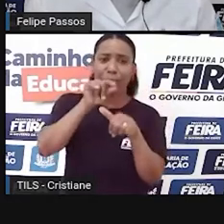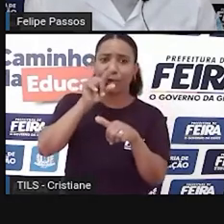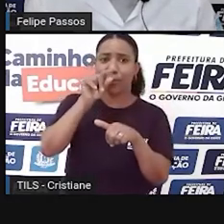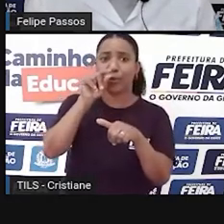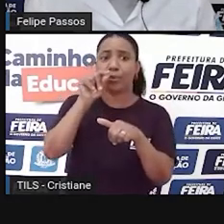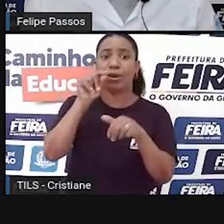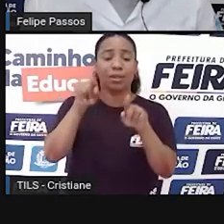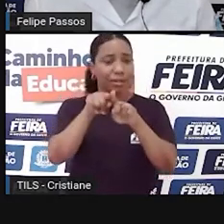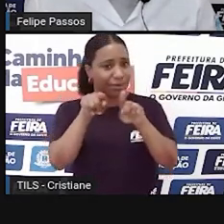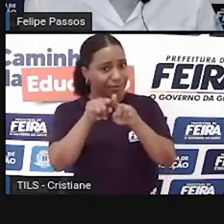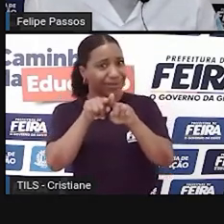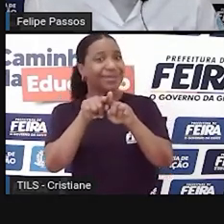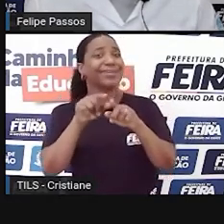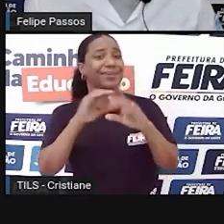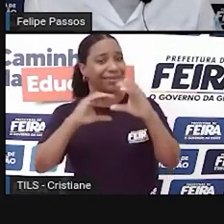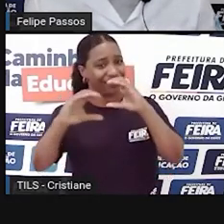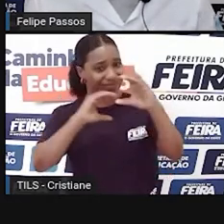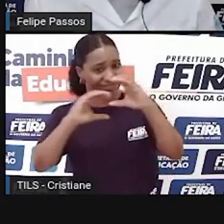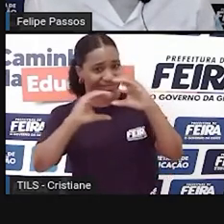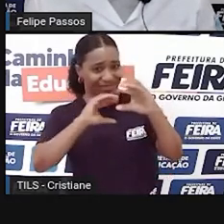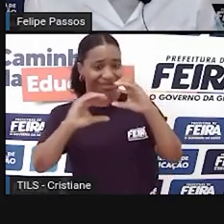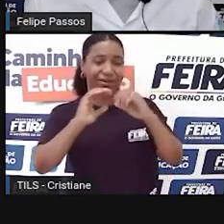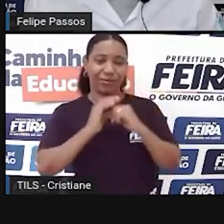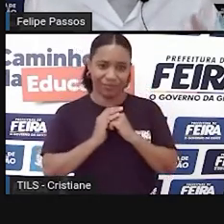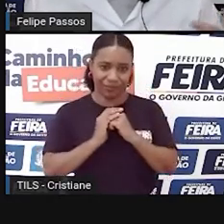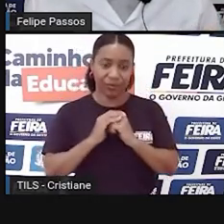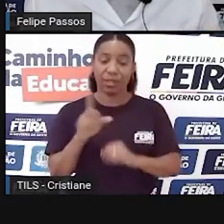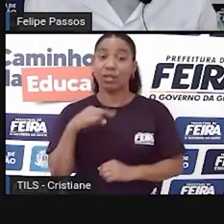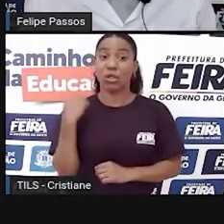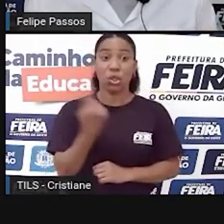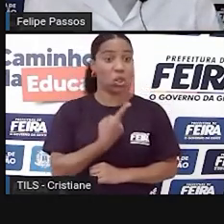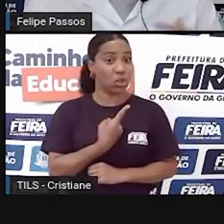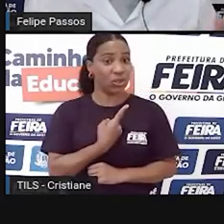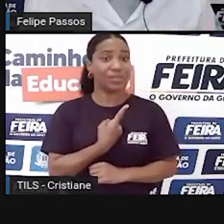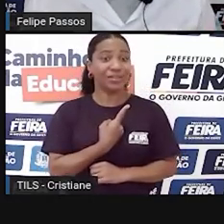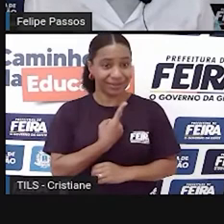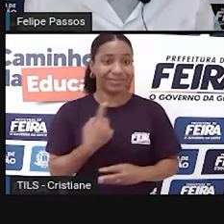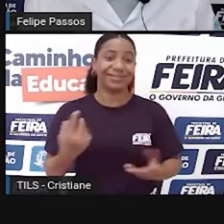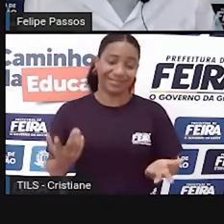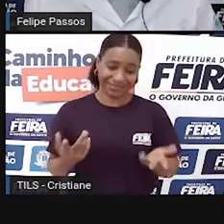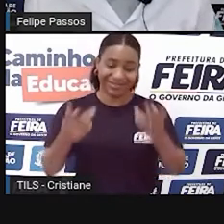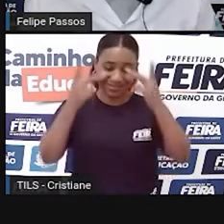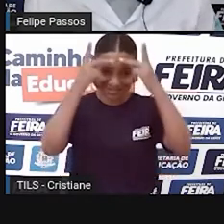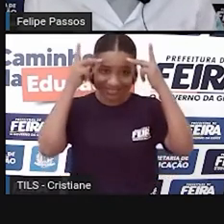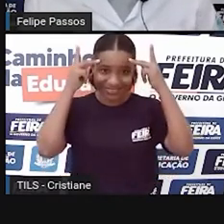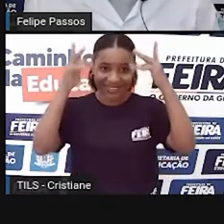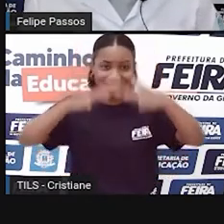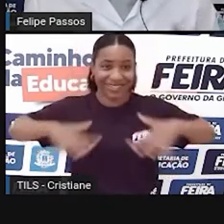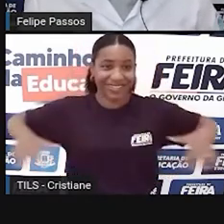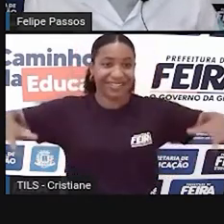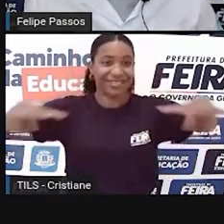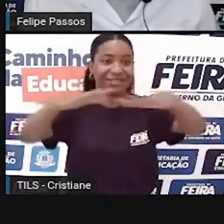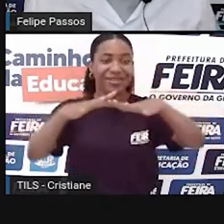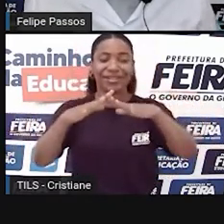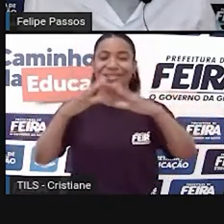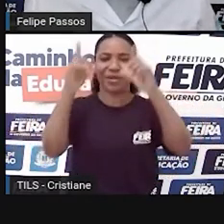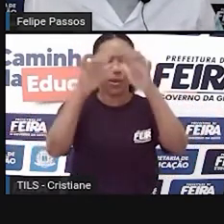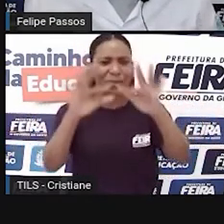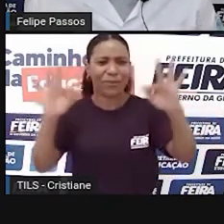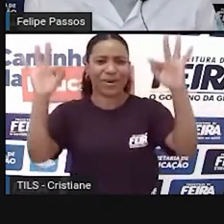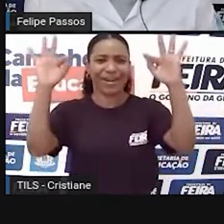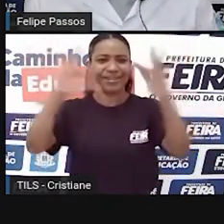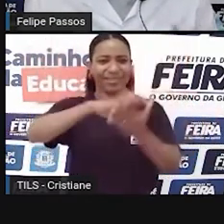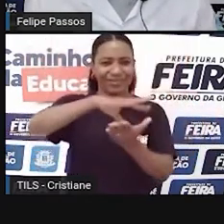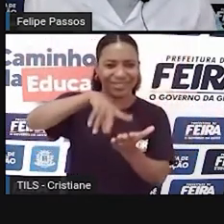nós temos uma fala muito complexa, né? A gente produz palavras e mais palavras, frases, a gente produz arte,